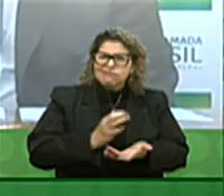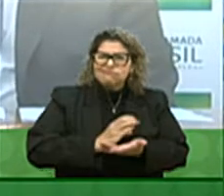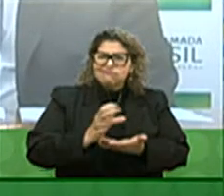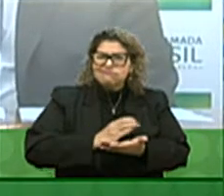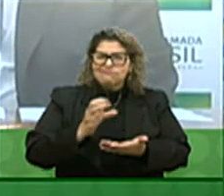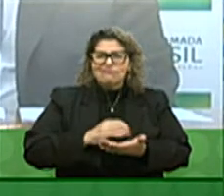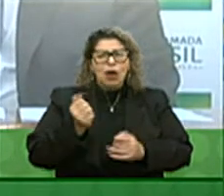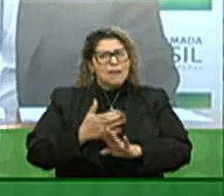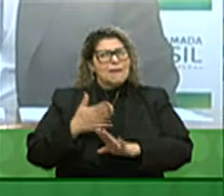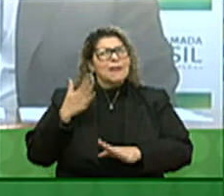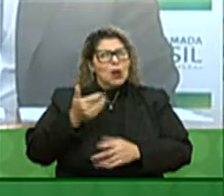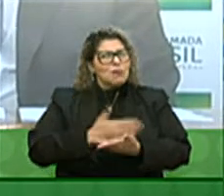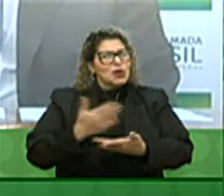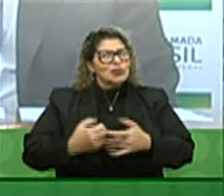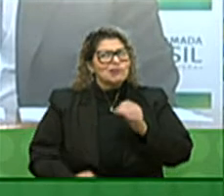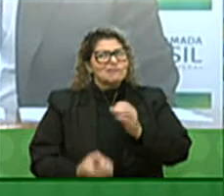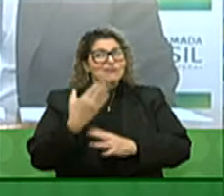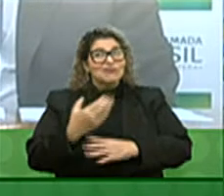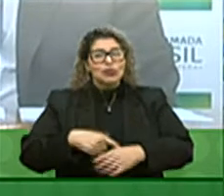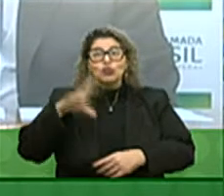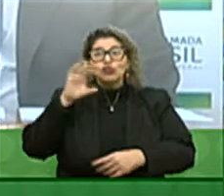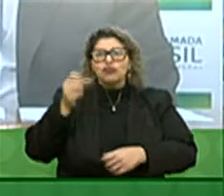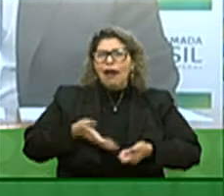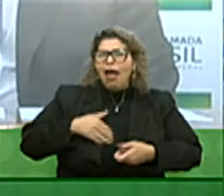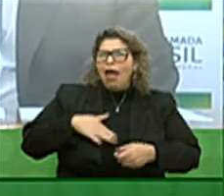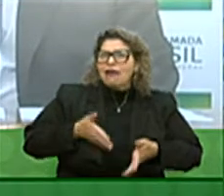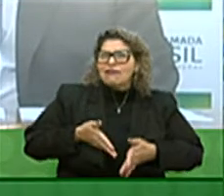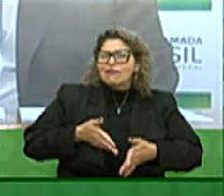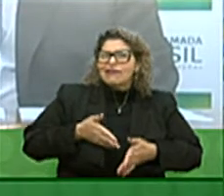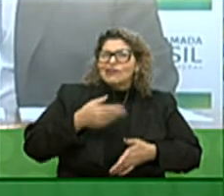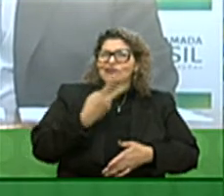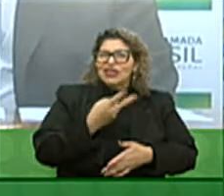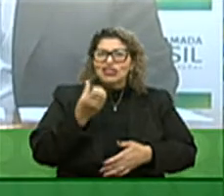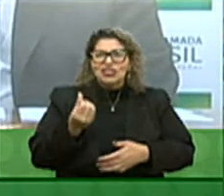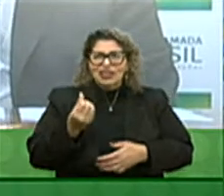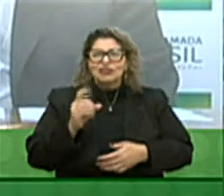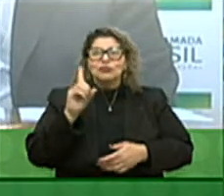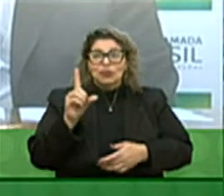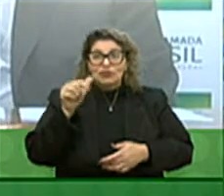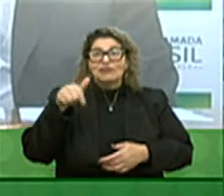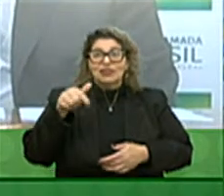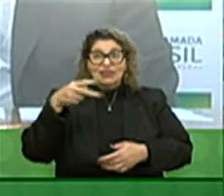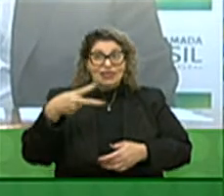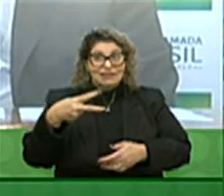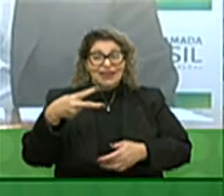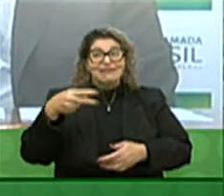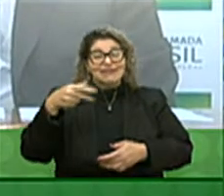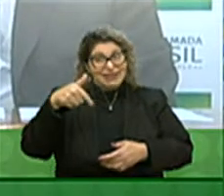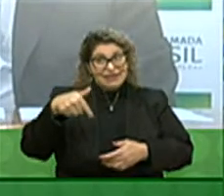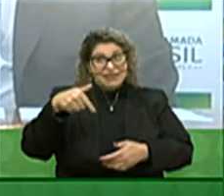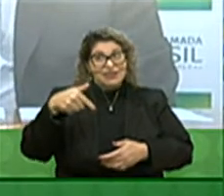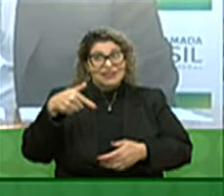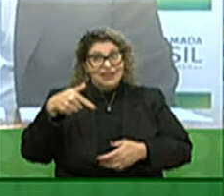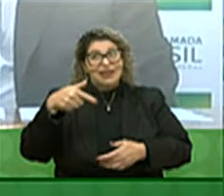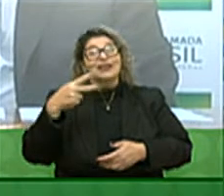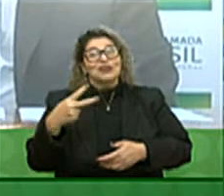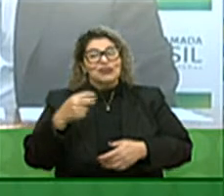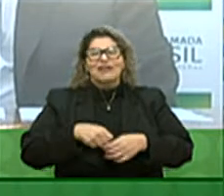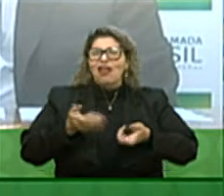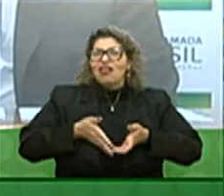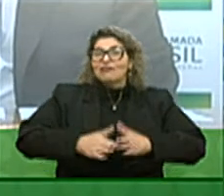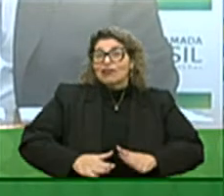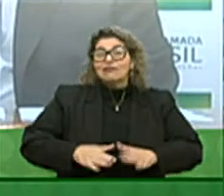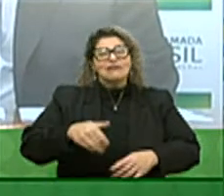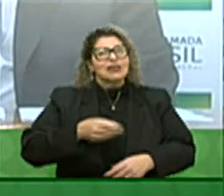nas fereiras do Exército exatamente no dia do meu aniversário, em 26 de fevereiro de 72, quando começou a carreira militar, eu nasci